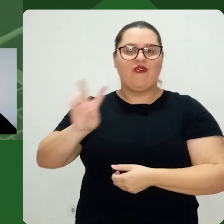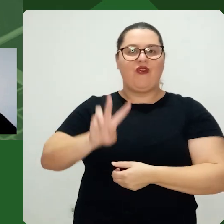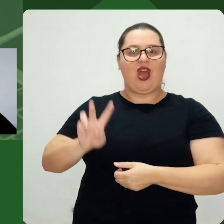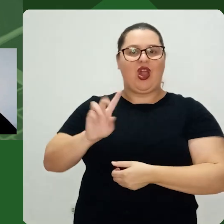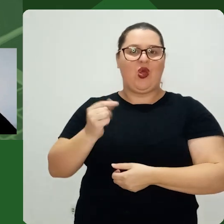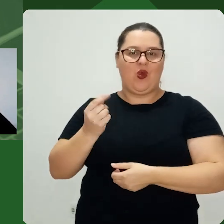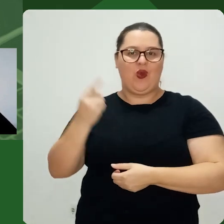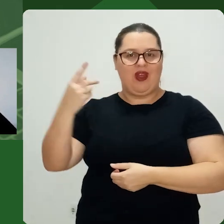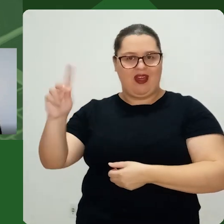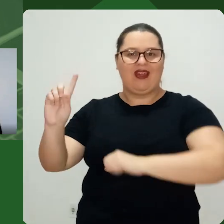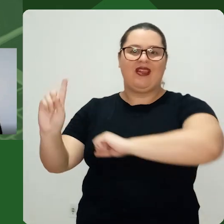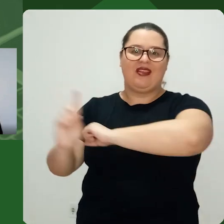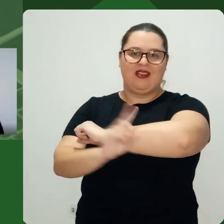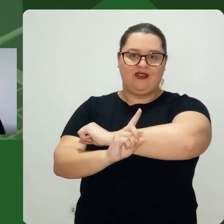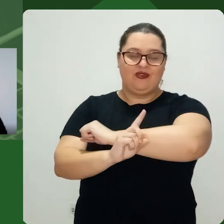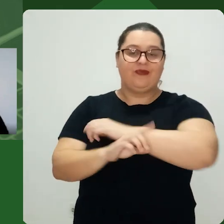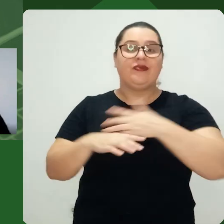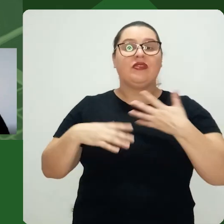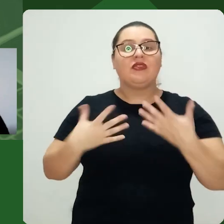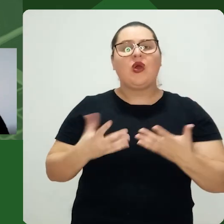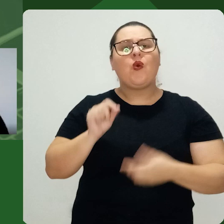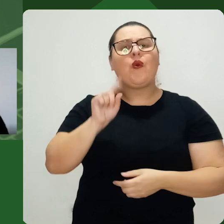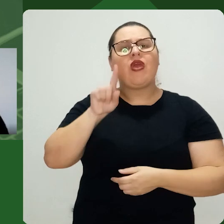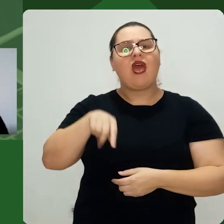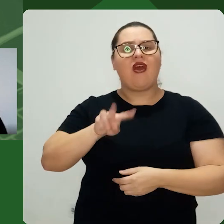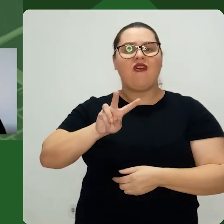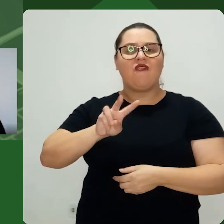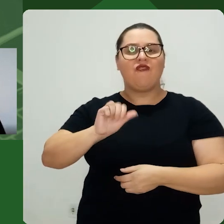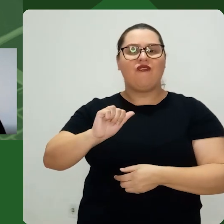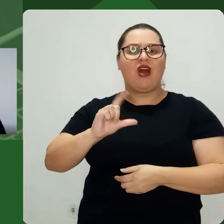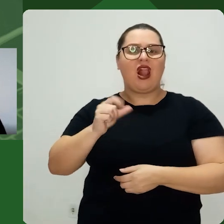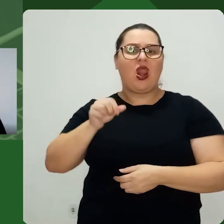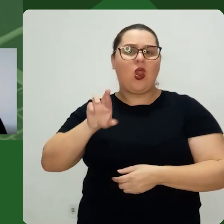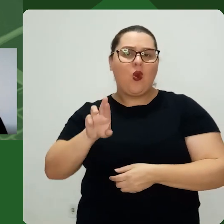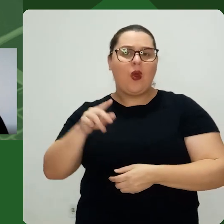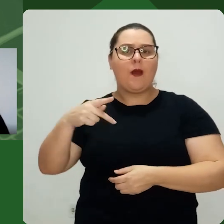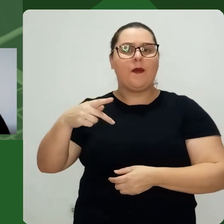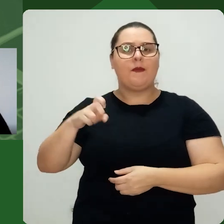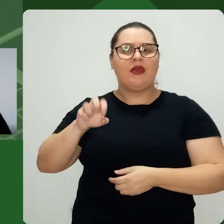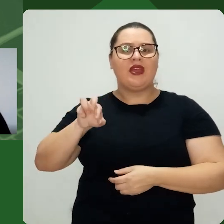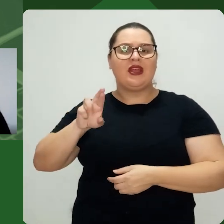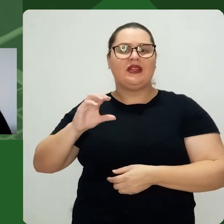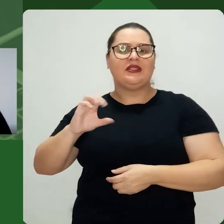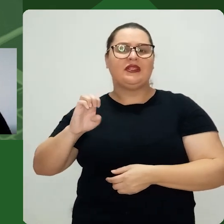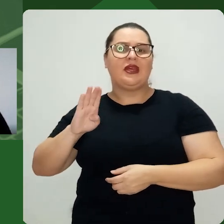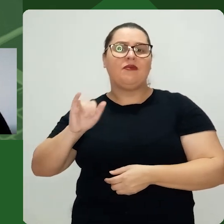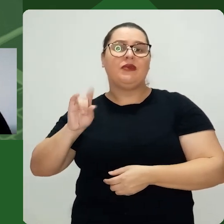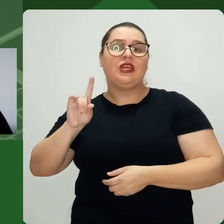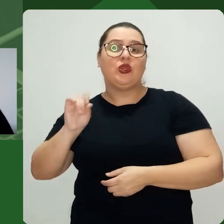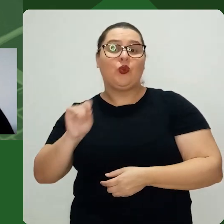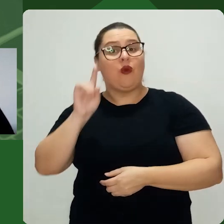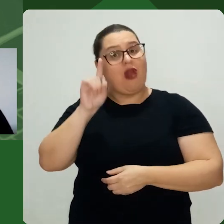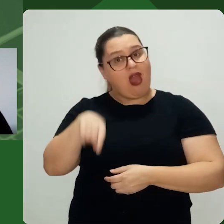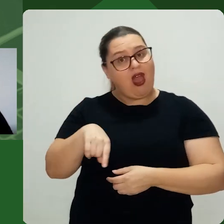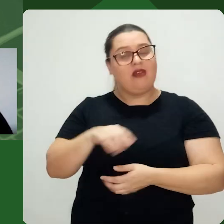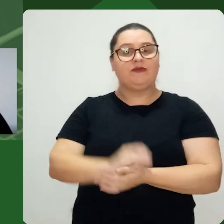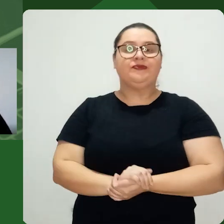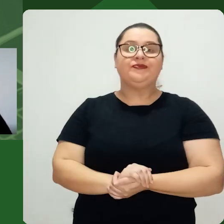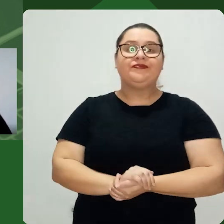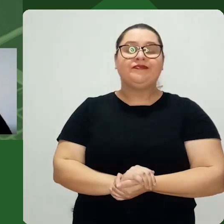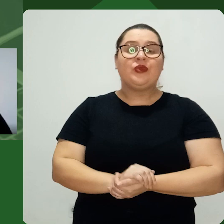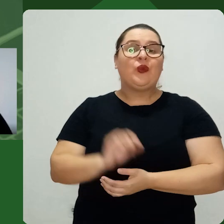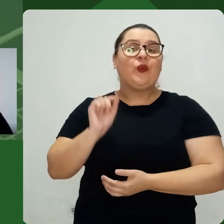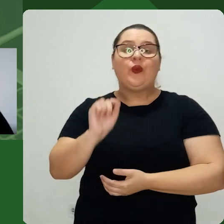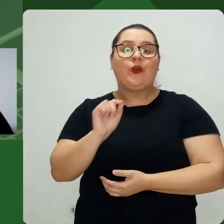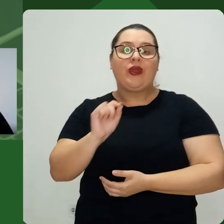para o meu cliente Então o que seria esse valor percebido, né? Como eu já falei antes, é a diferença ali entre